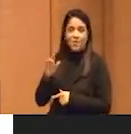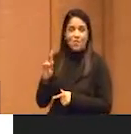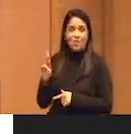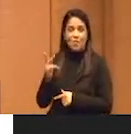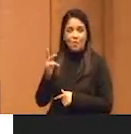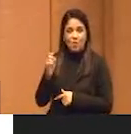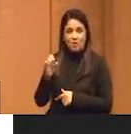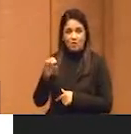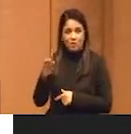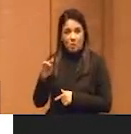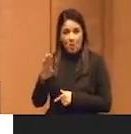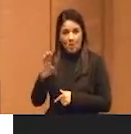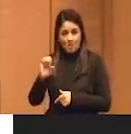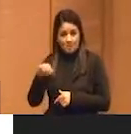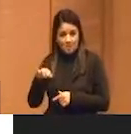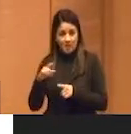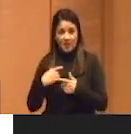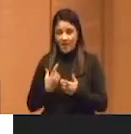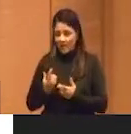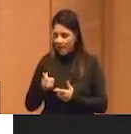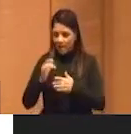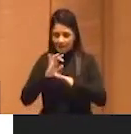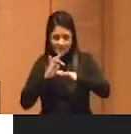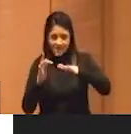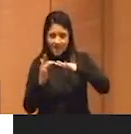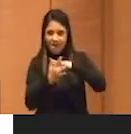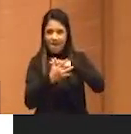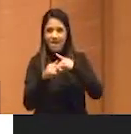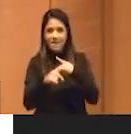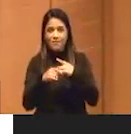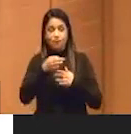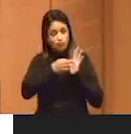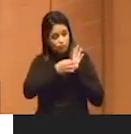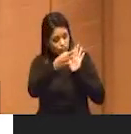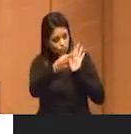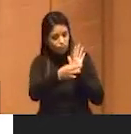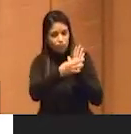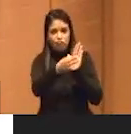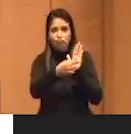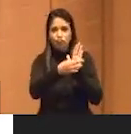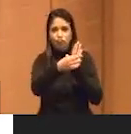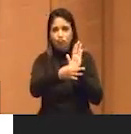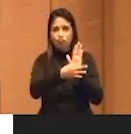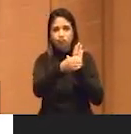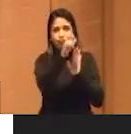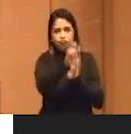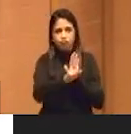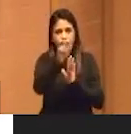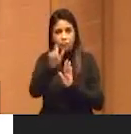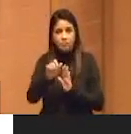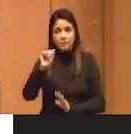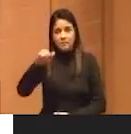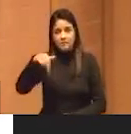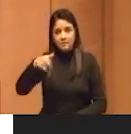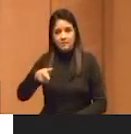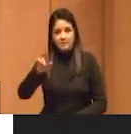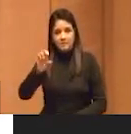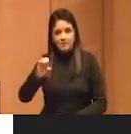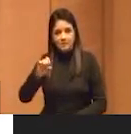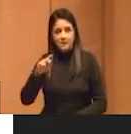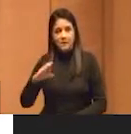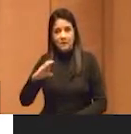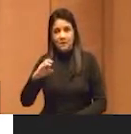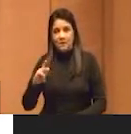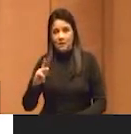questão da riqueza das redes, aí os críticos, o André Oquim ganhou muito destaque com o